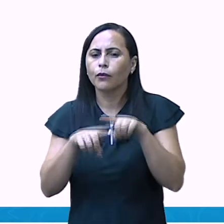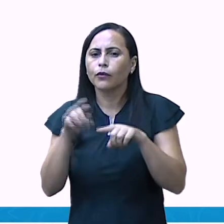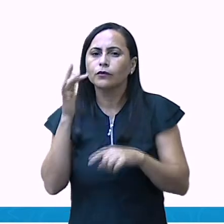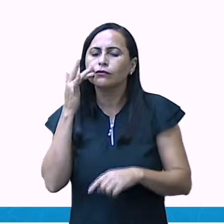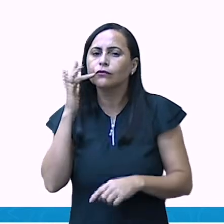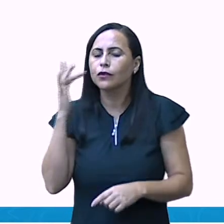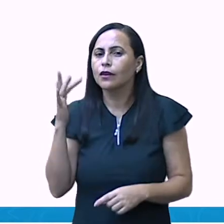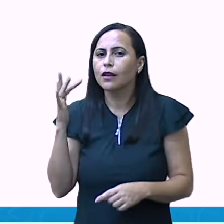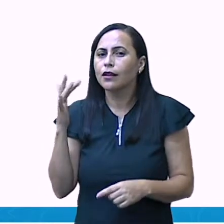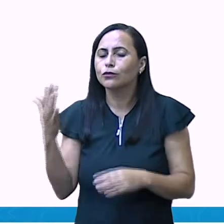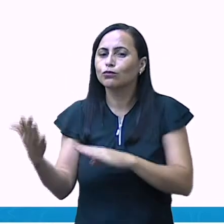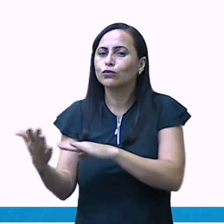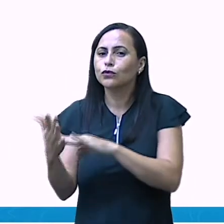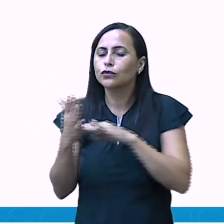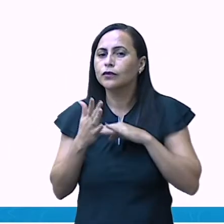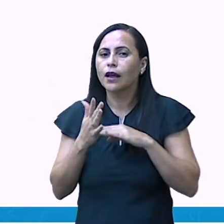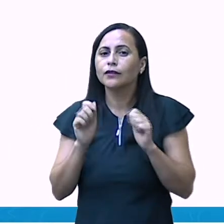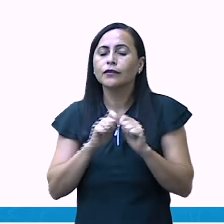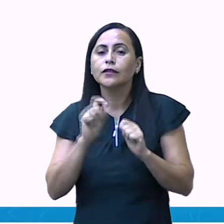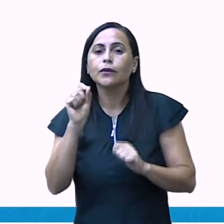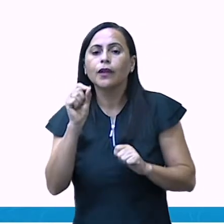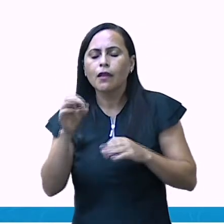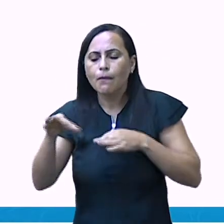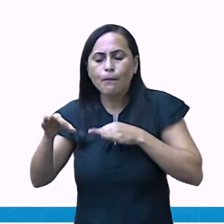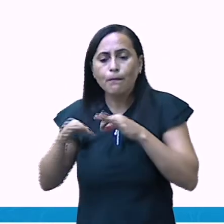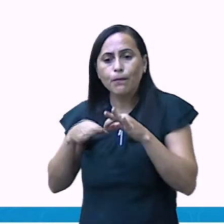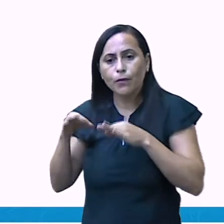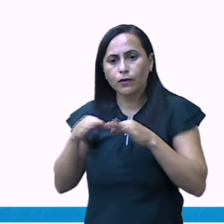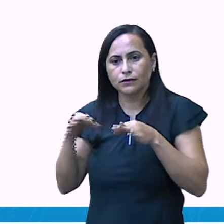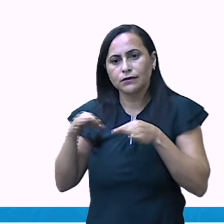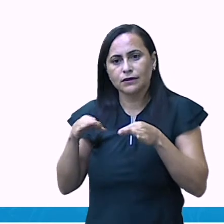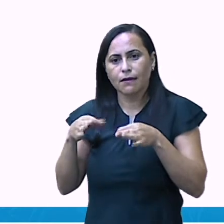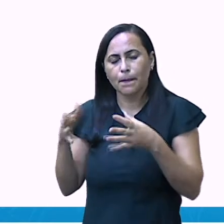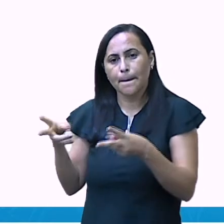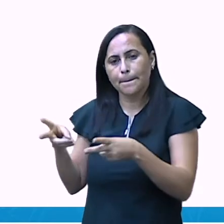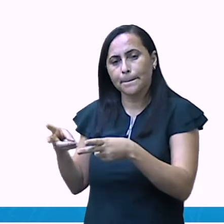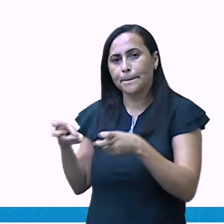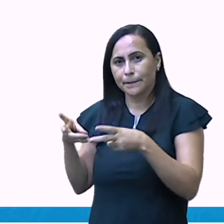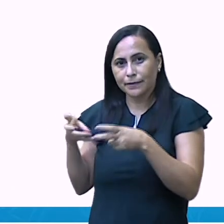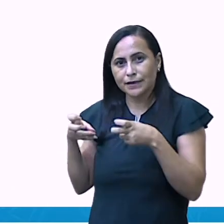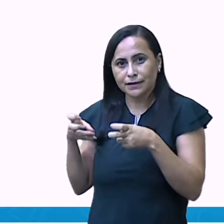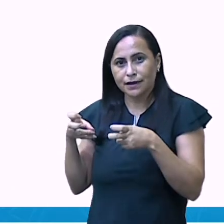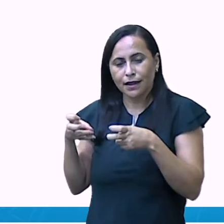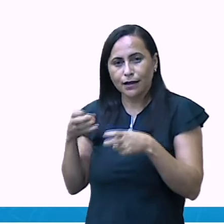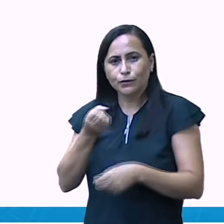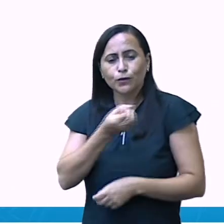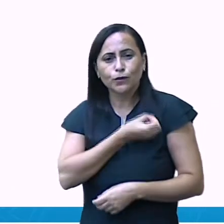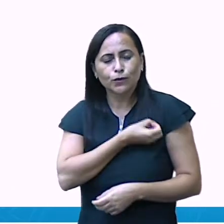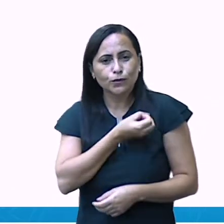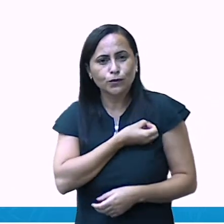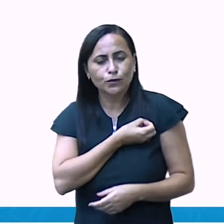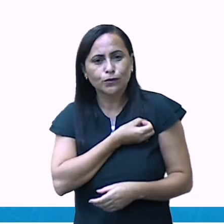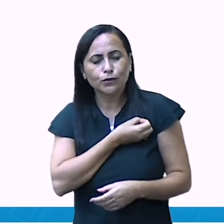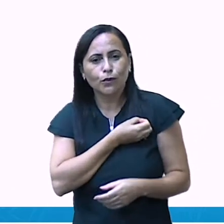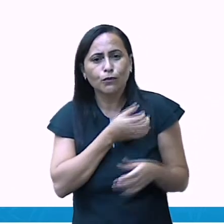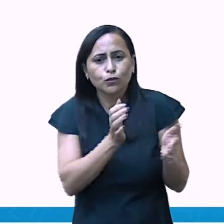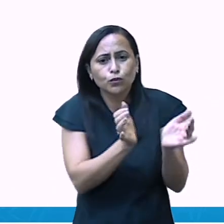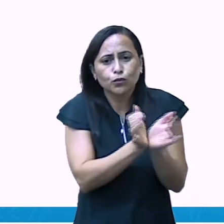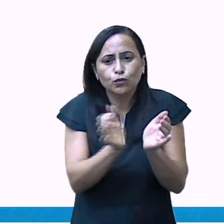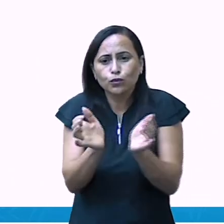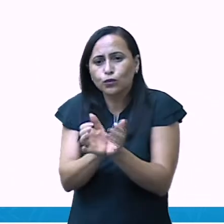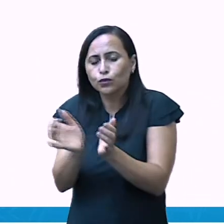nos ajuda a organizar. E aí, eu consigo perceber que os algarismos, eles ocupam ordens diferentes.